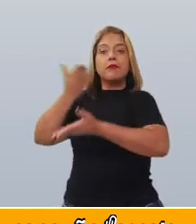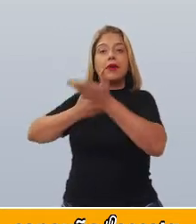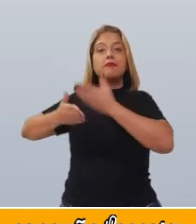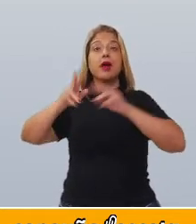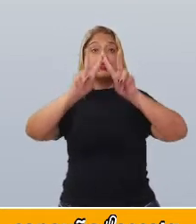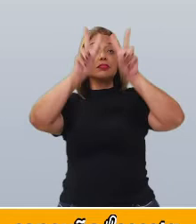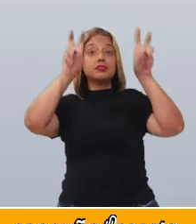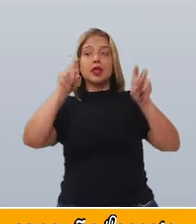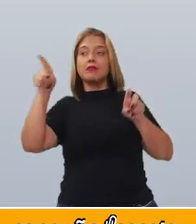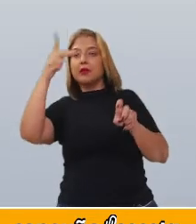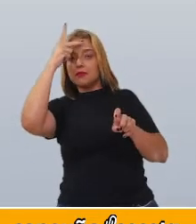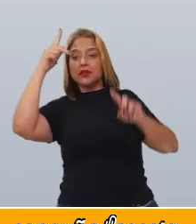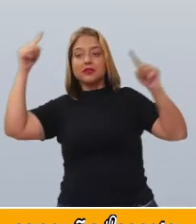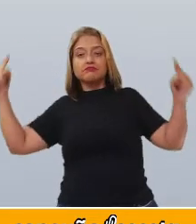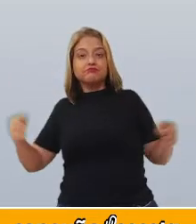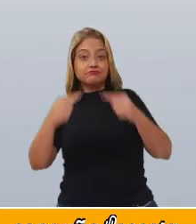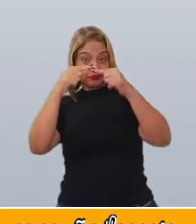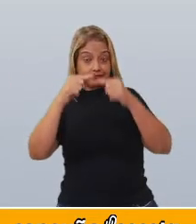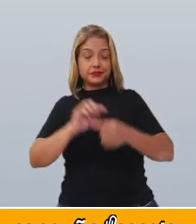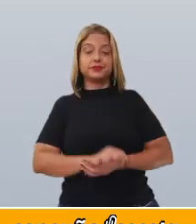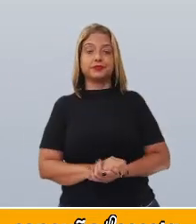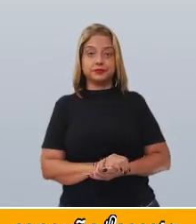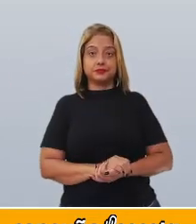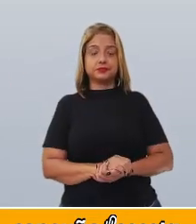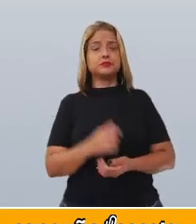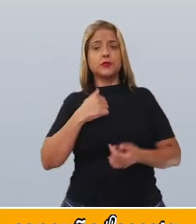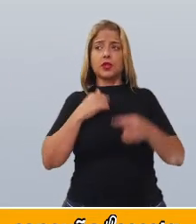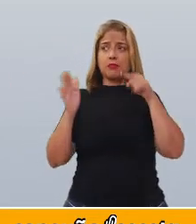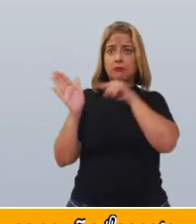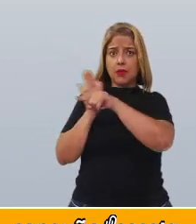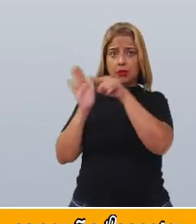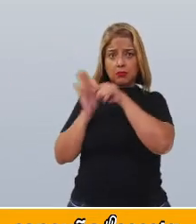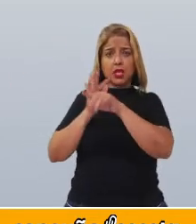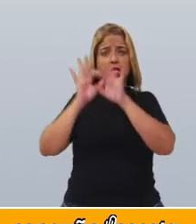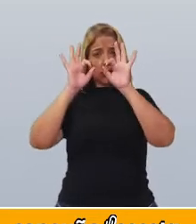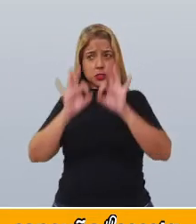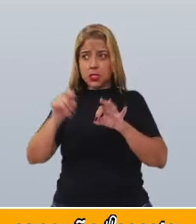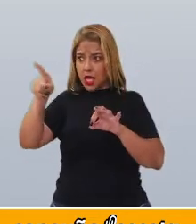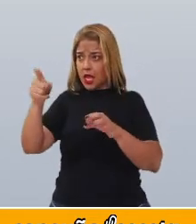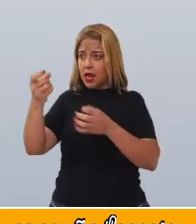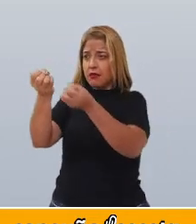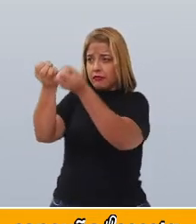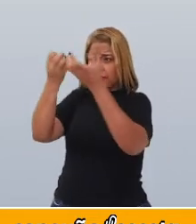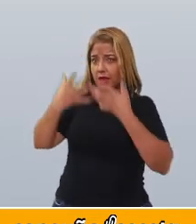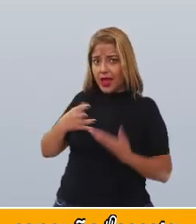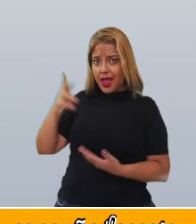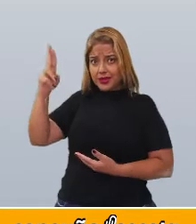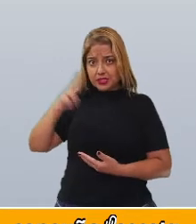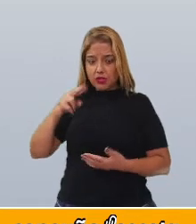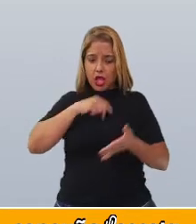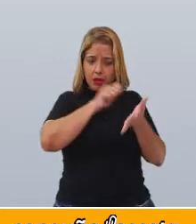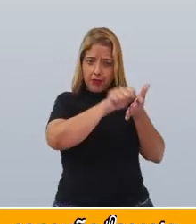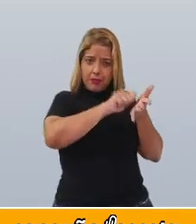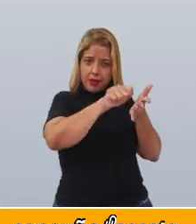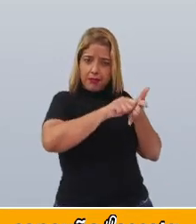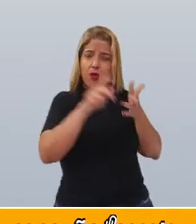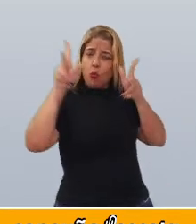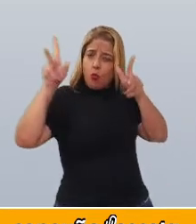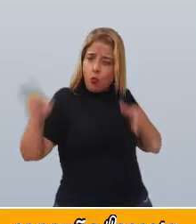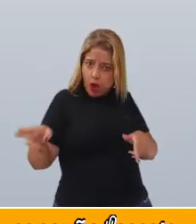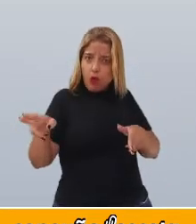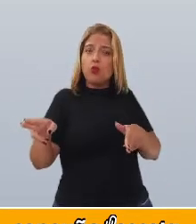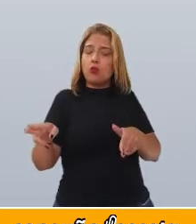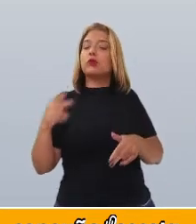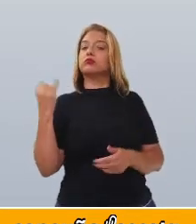Manteve-se a linguagem do entrevistado de forma fiel? Quando você foi transcrever o que ele falou? Isso é importante, hein?